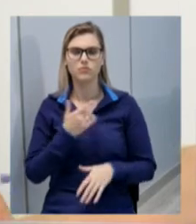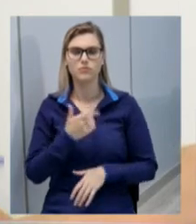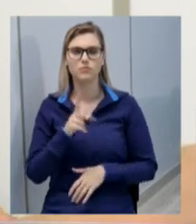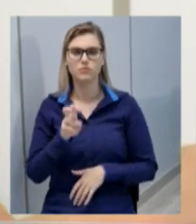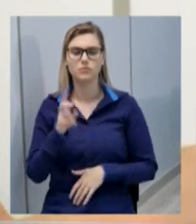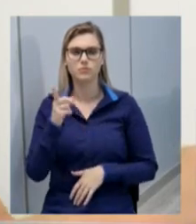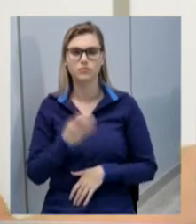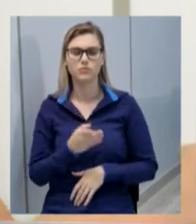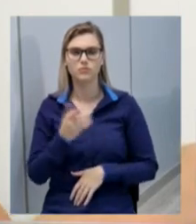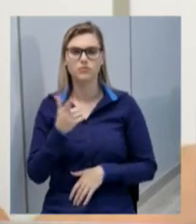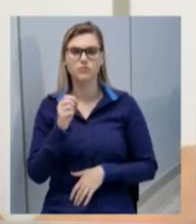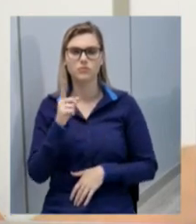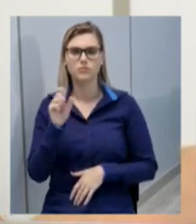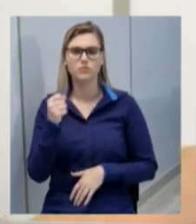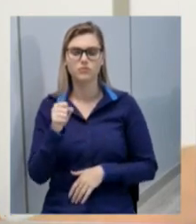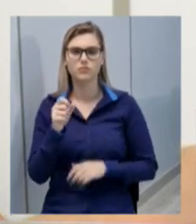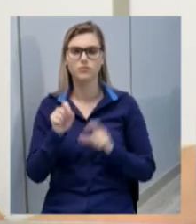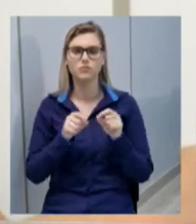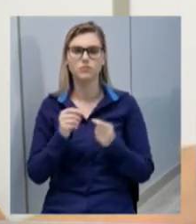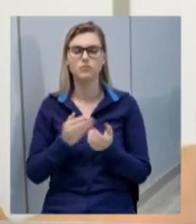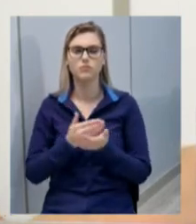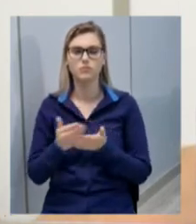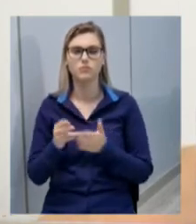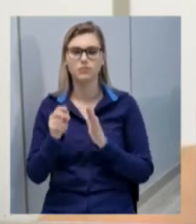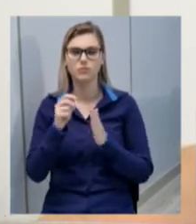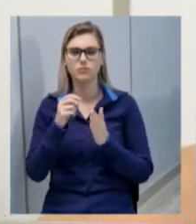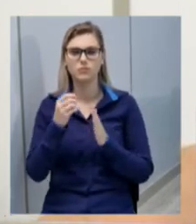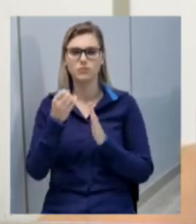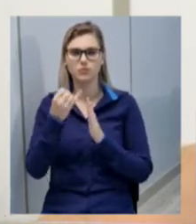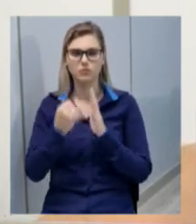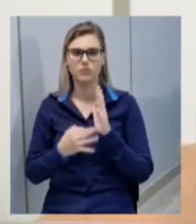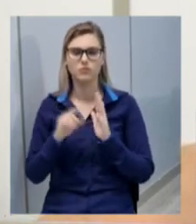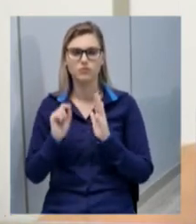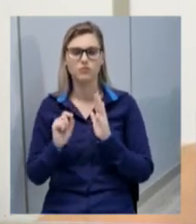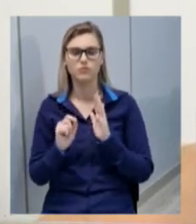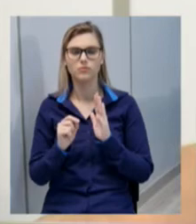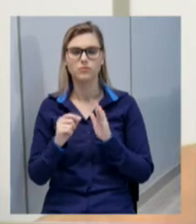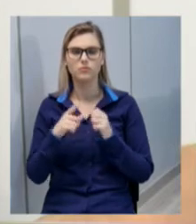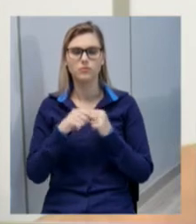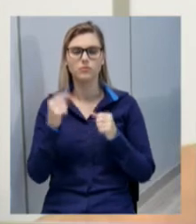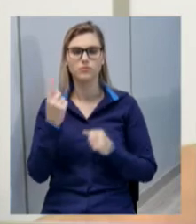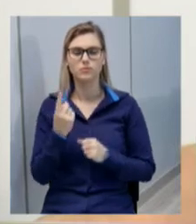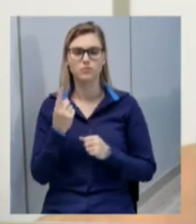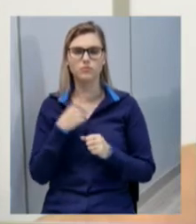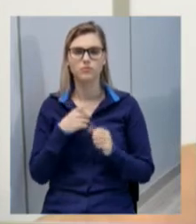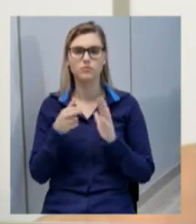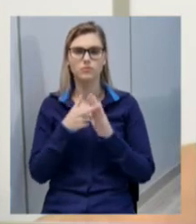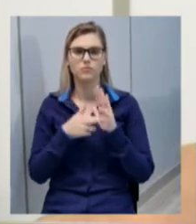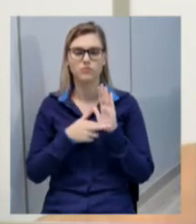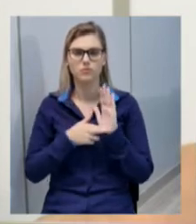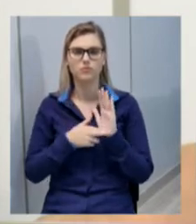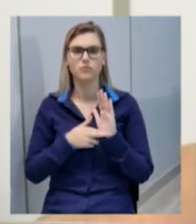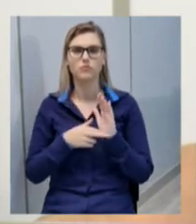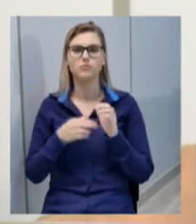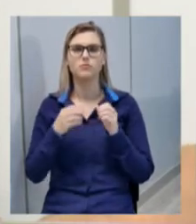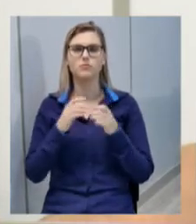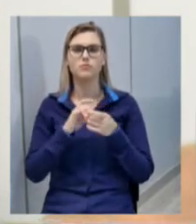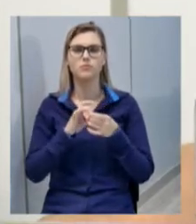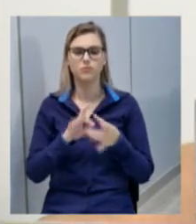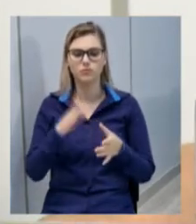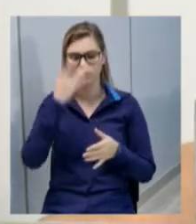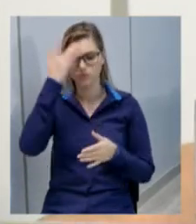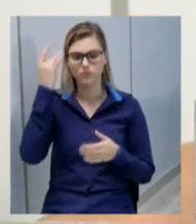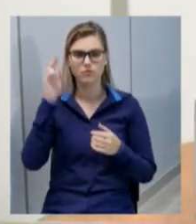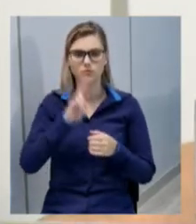barra 2018 que passa a viger com a seguinte redação artigo 1 estabelece norma para o desembarque dos usuários